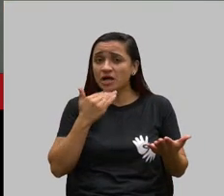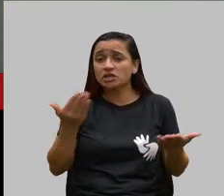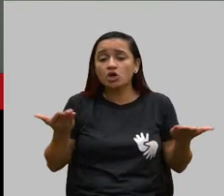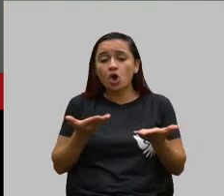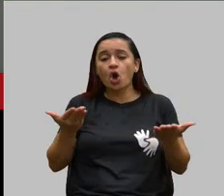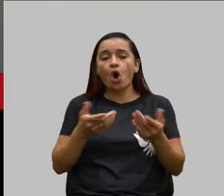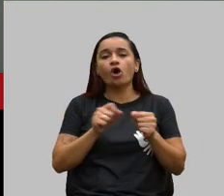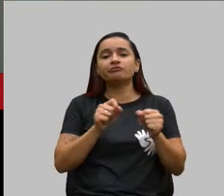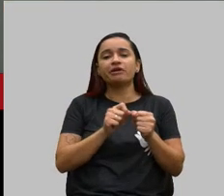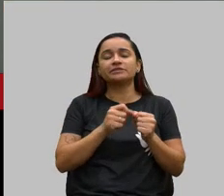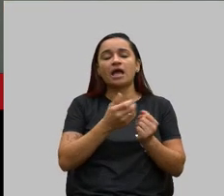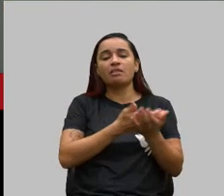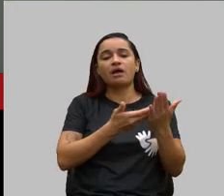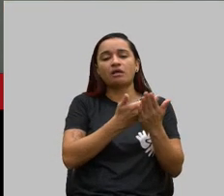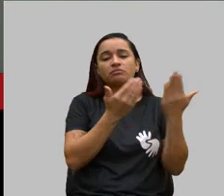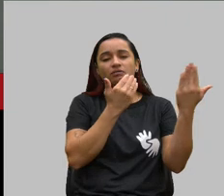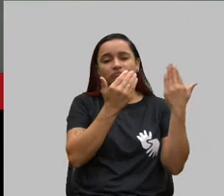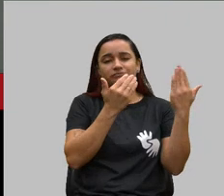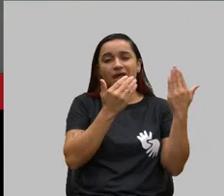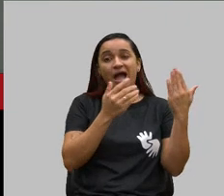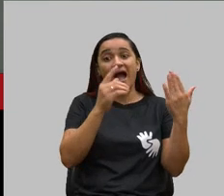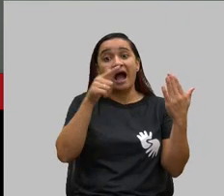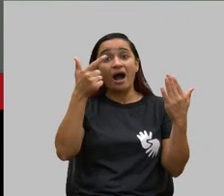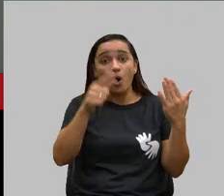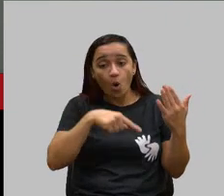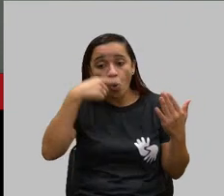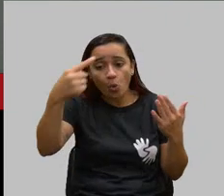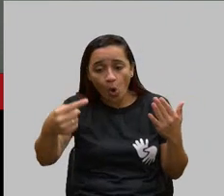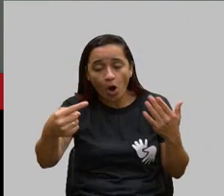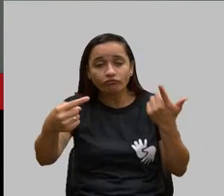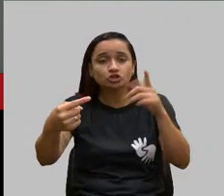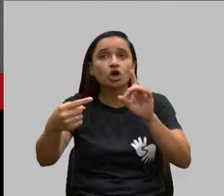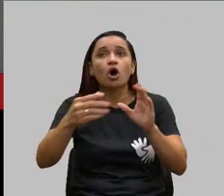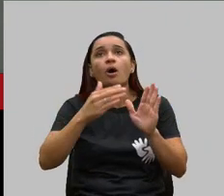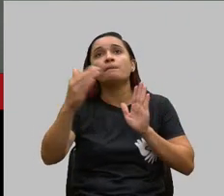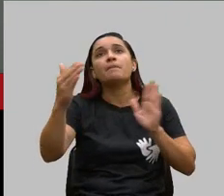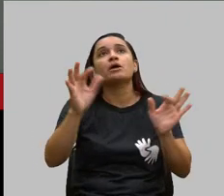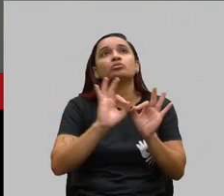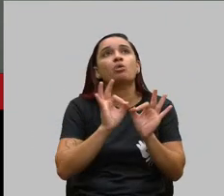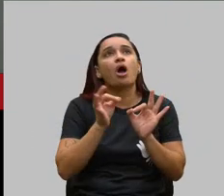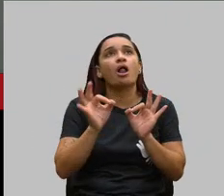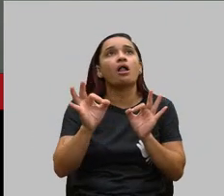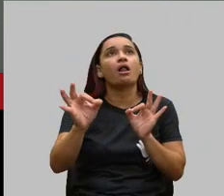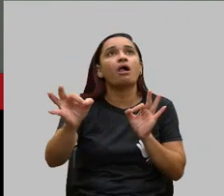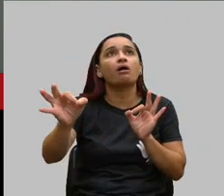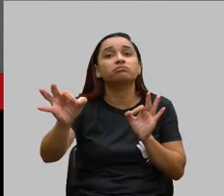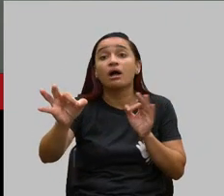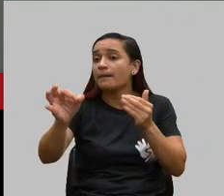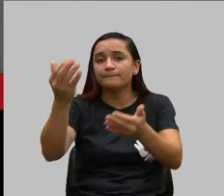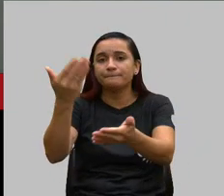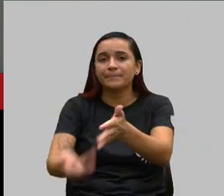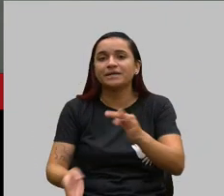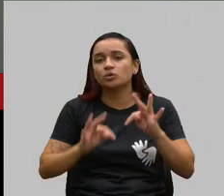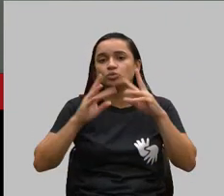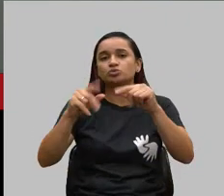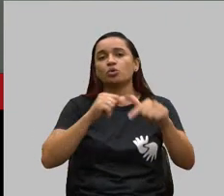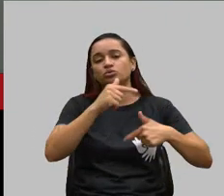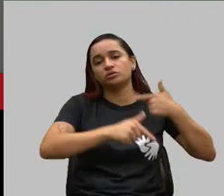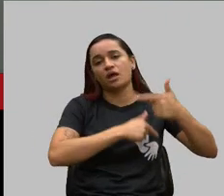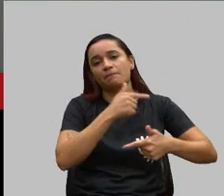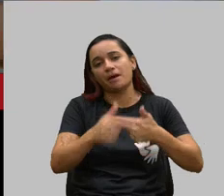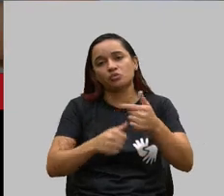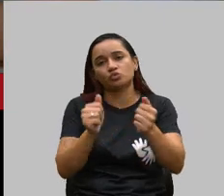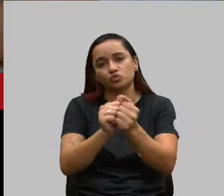X período, até chegar naquele X período, já se perdeu todo o trabalho com aquele autista.